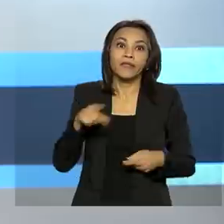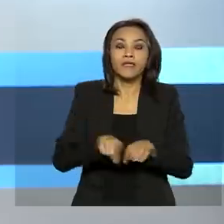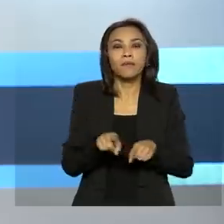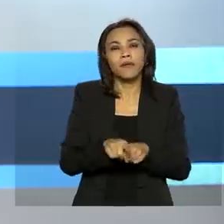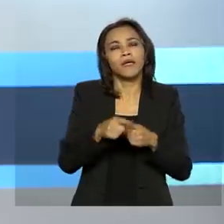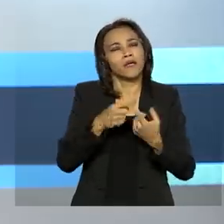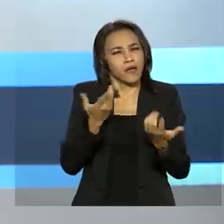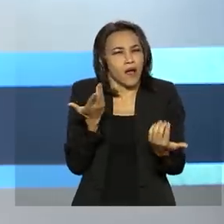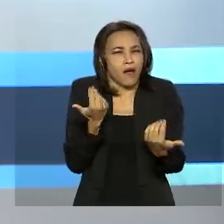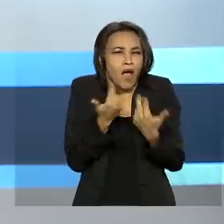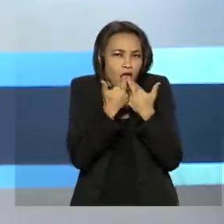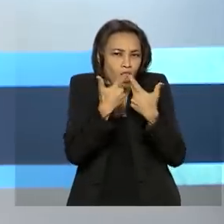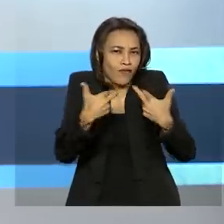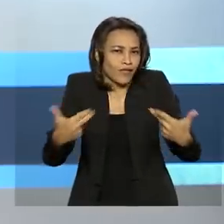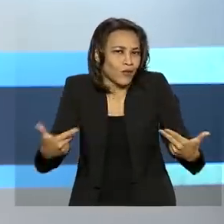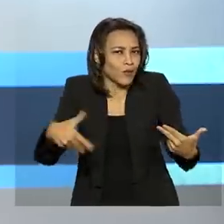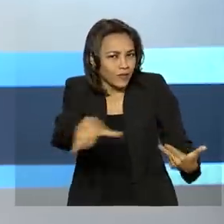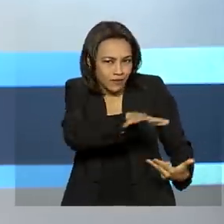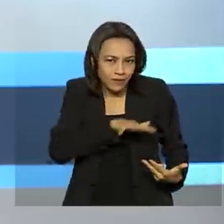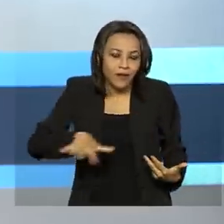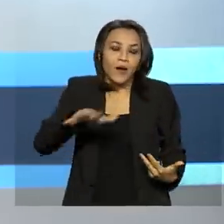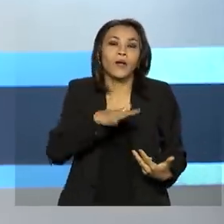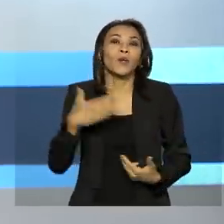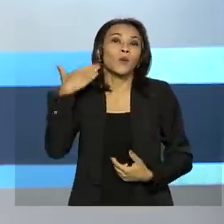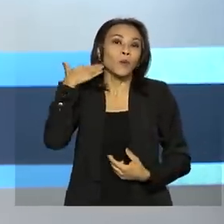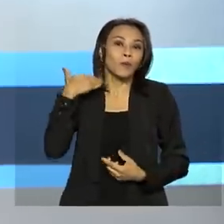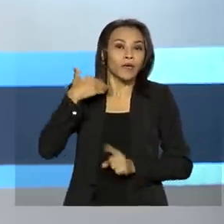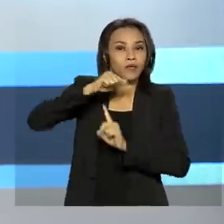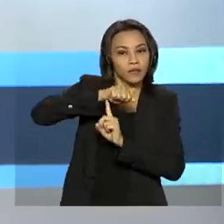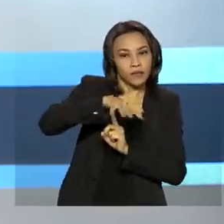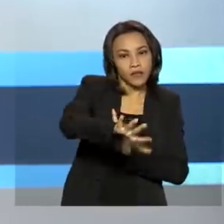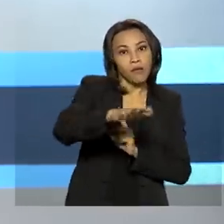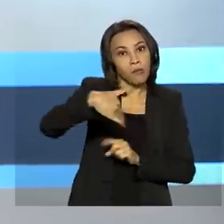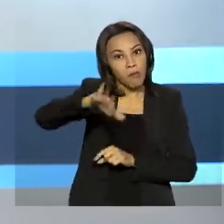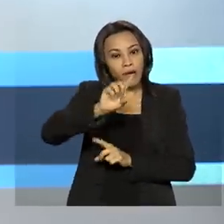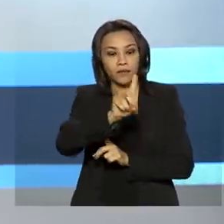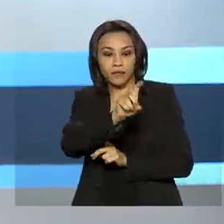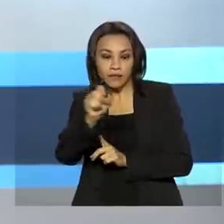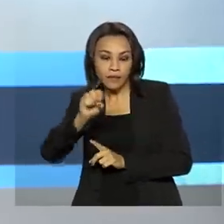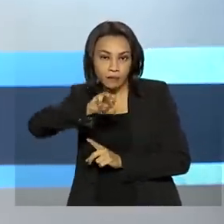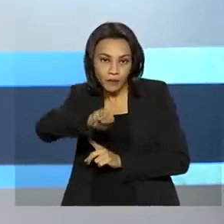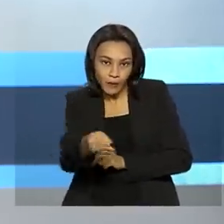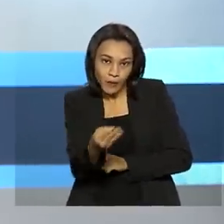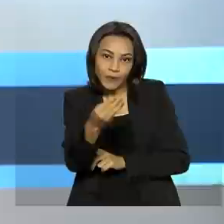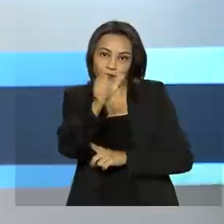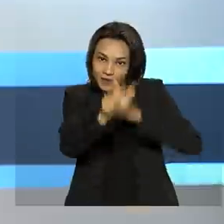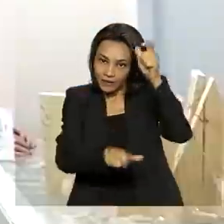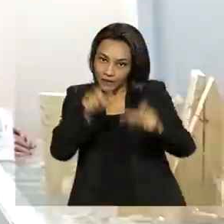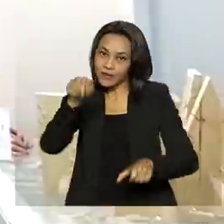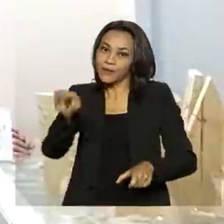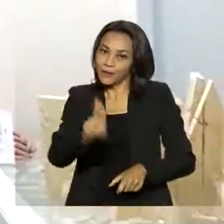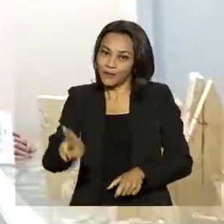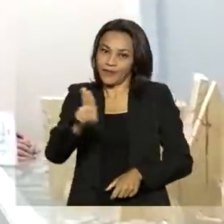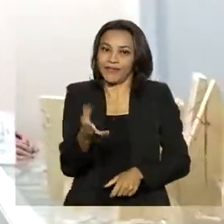inovações financeiras. De acordo com o Banco Central, mais de 100 milhões de brasileiros usam o PIX.